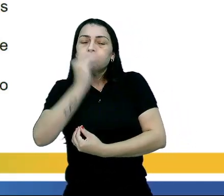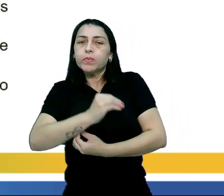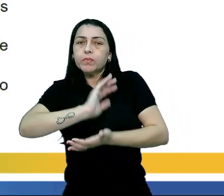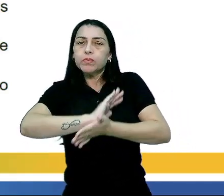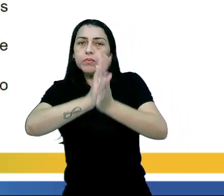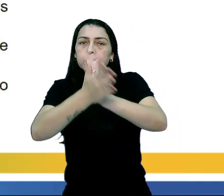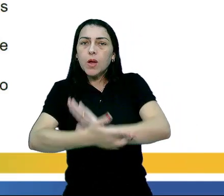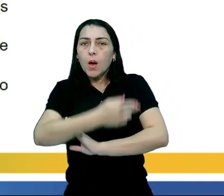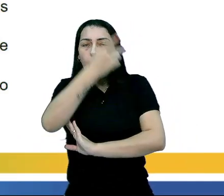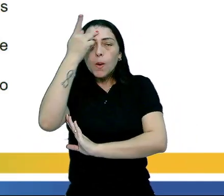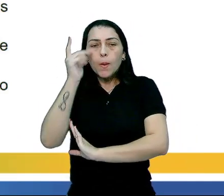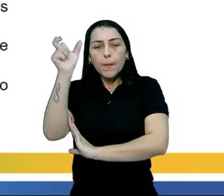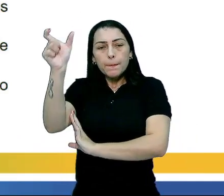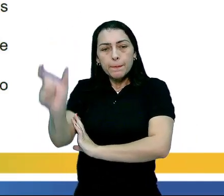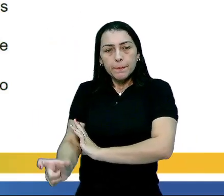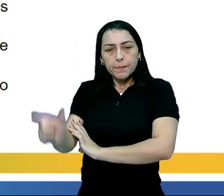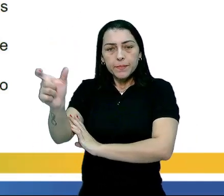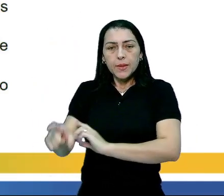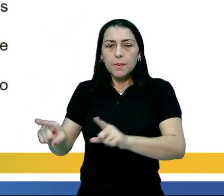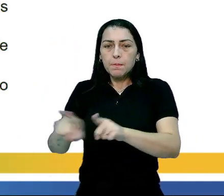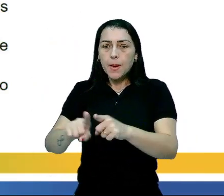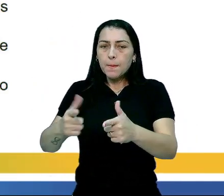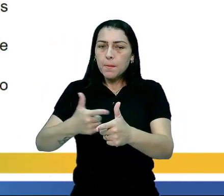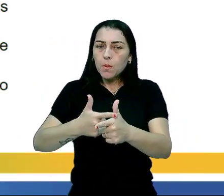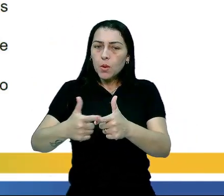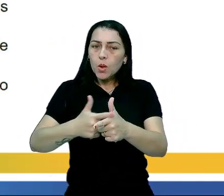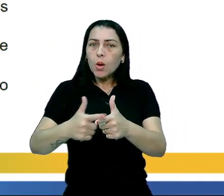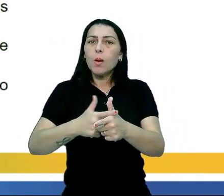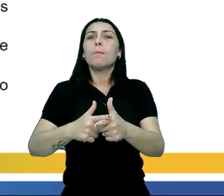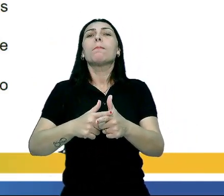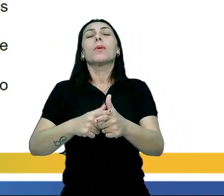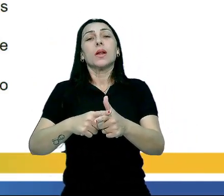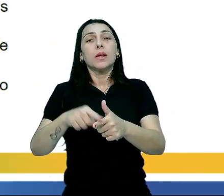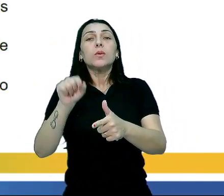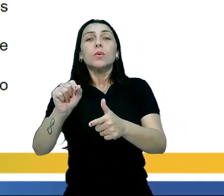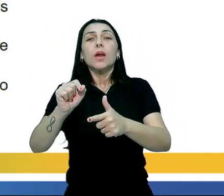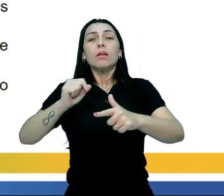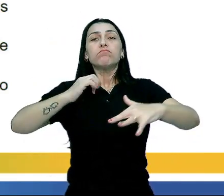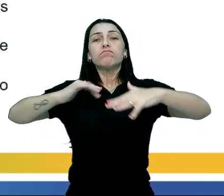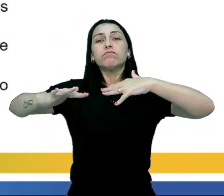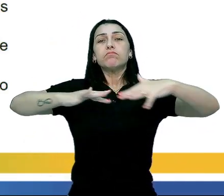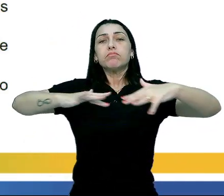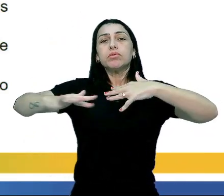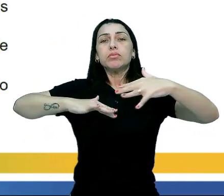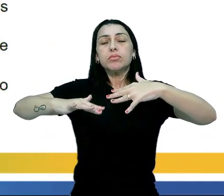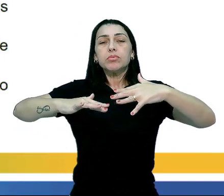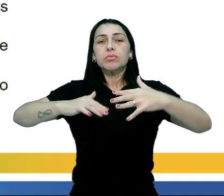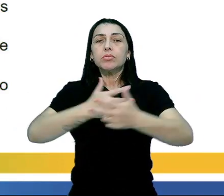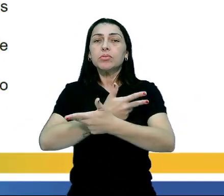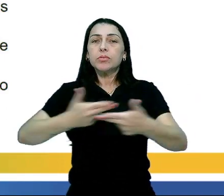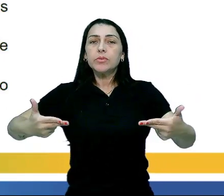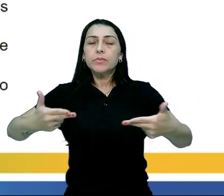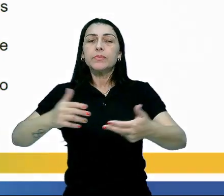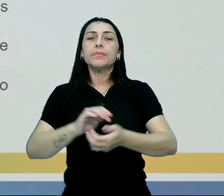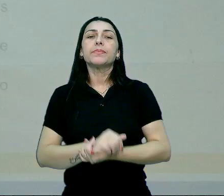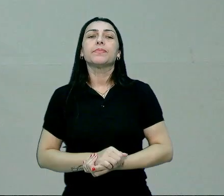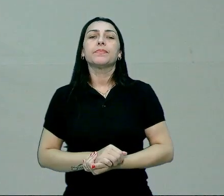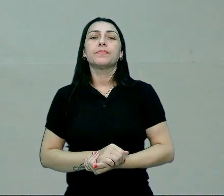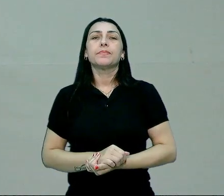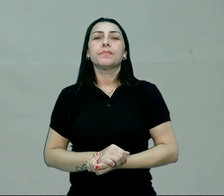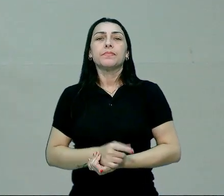emocionais como ofender alguém em função de problemas no trânsito.